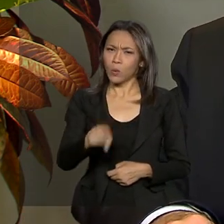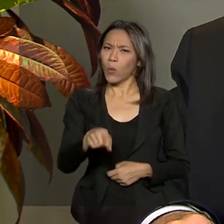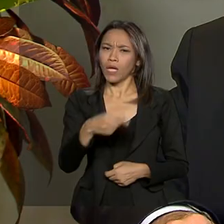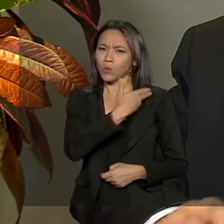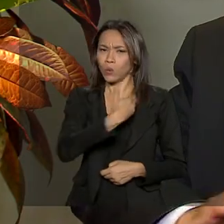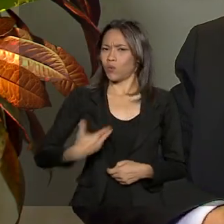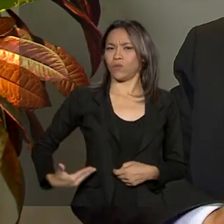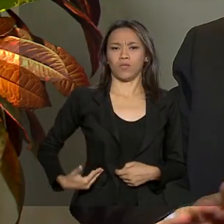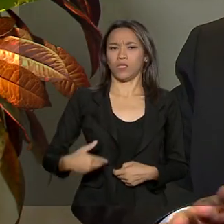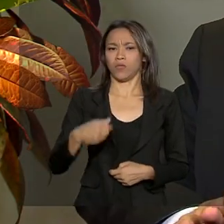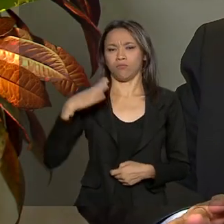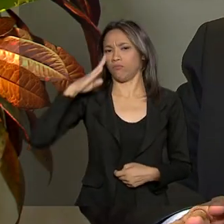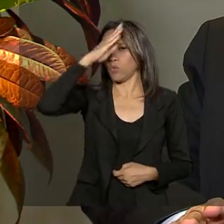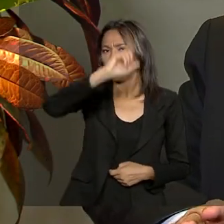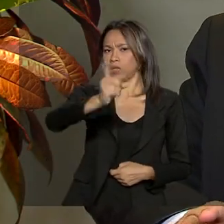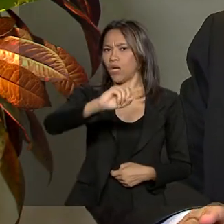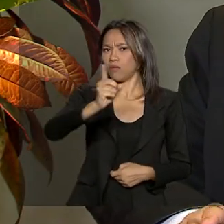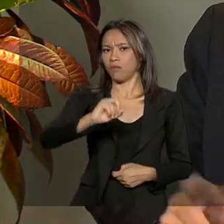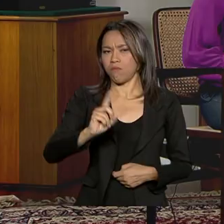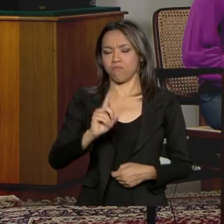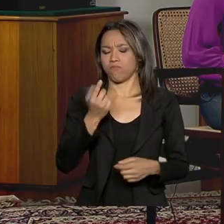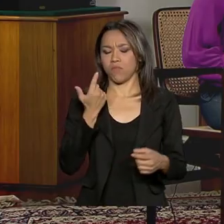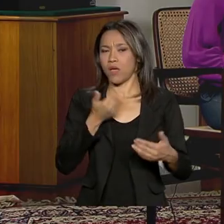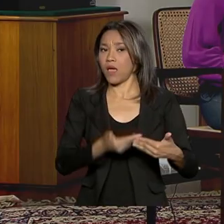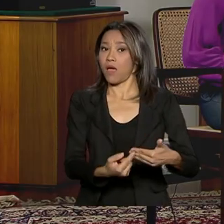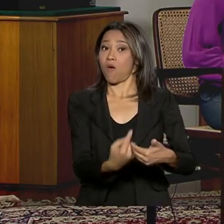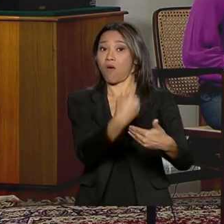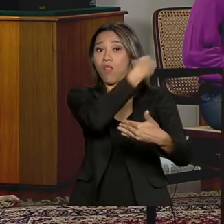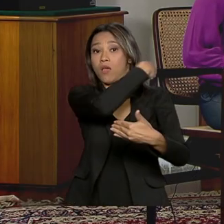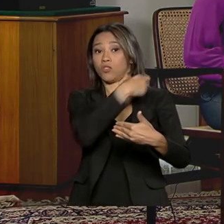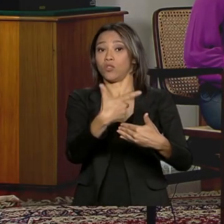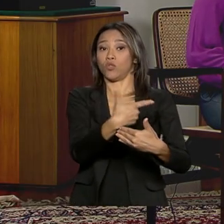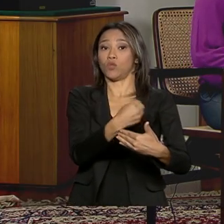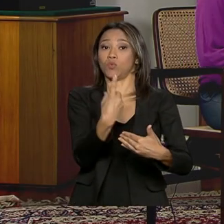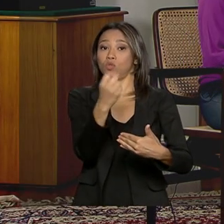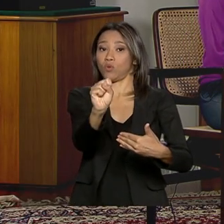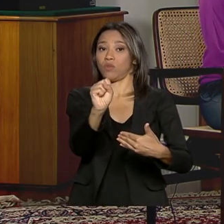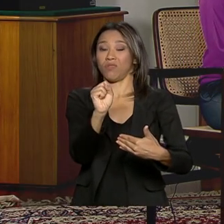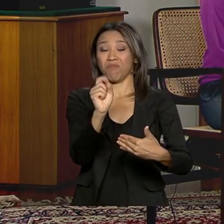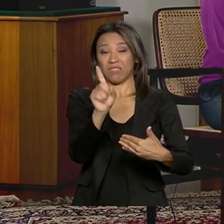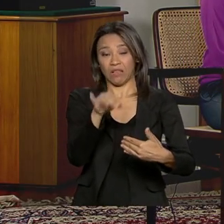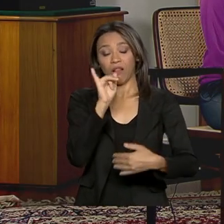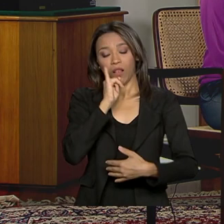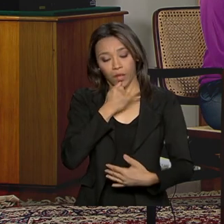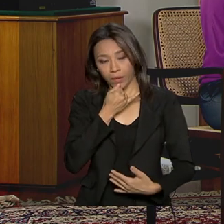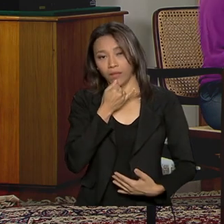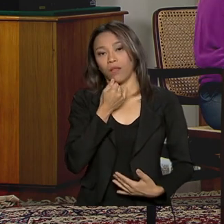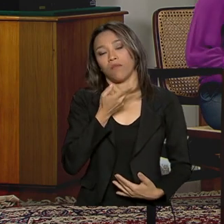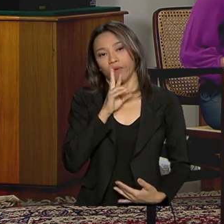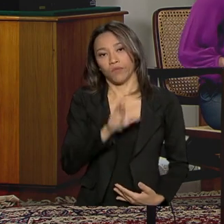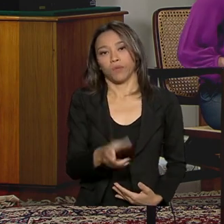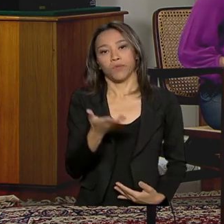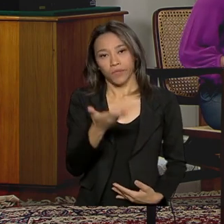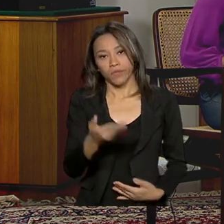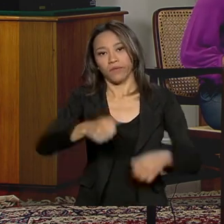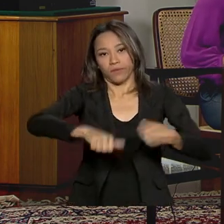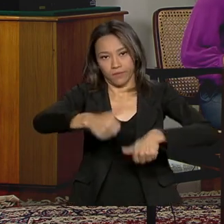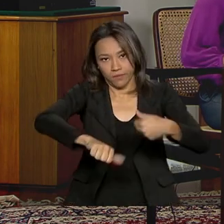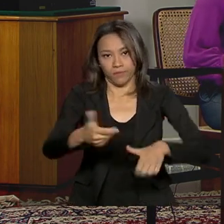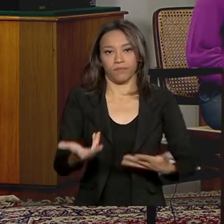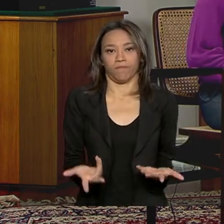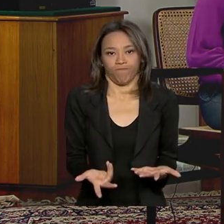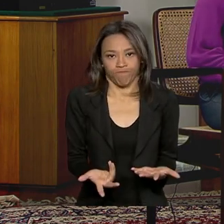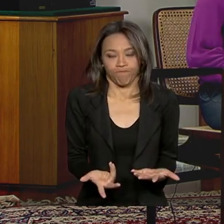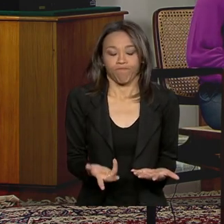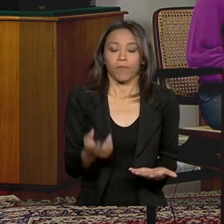2018. Então, não tem nada a ver com o governo Bolsonaro. Mas é lamentável o resultado. Para nós, isso é um susto. Mas vem cá, nós estamos mantendo